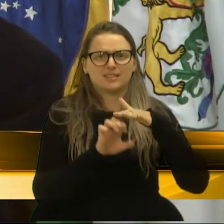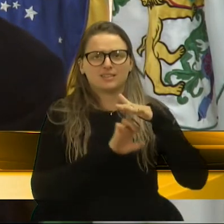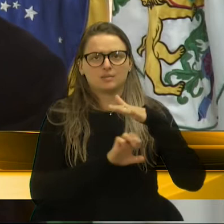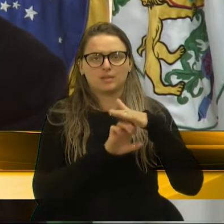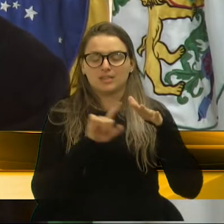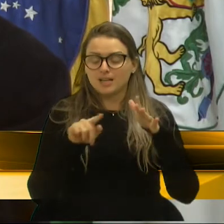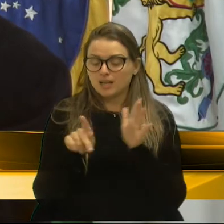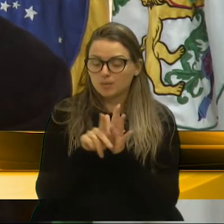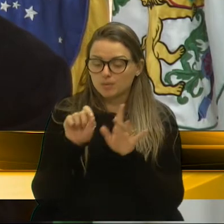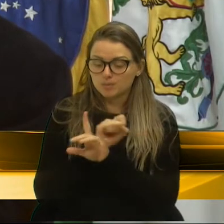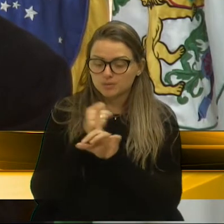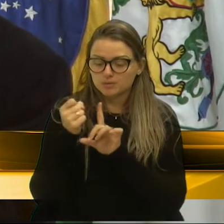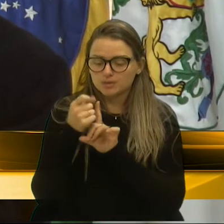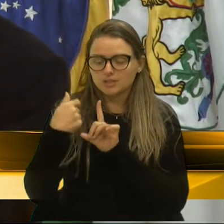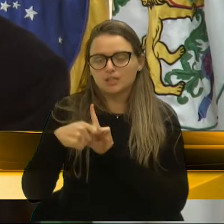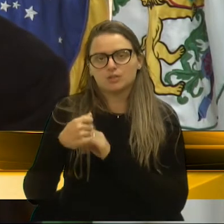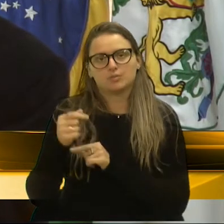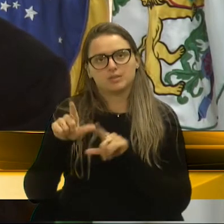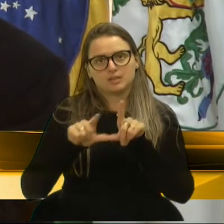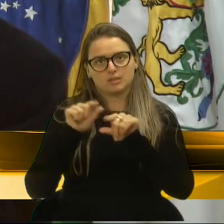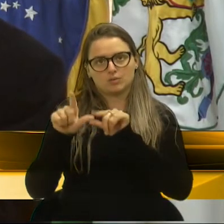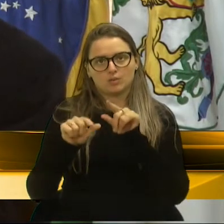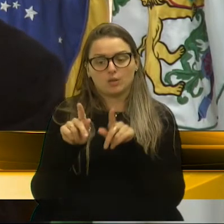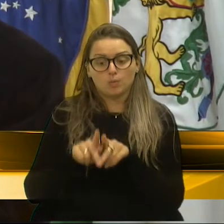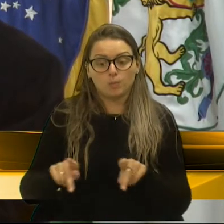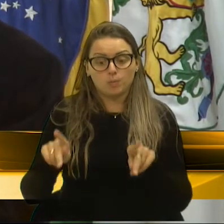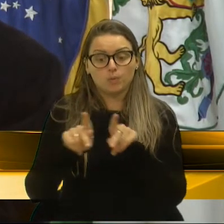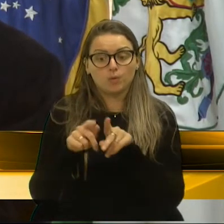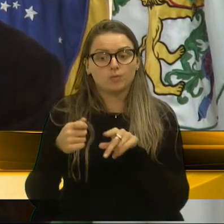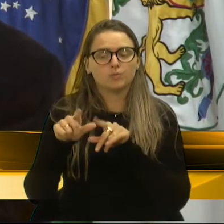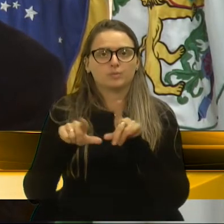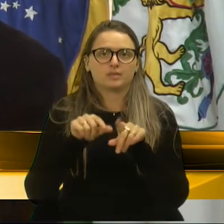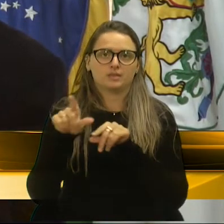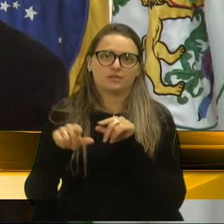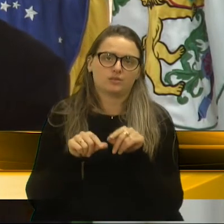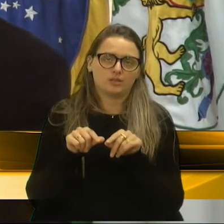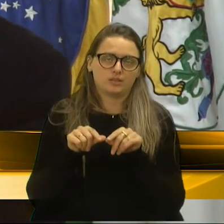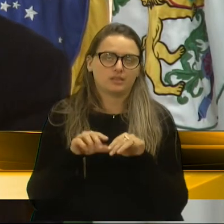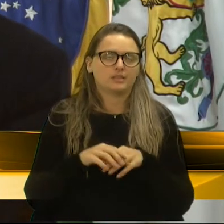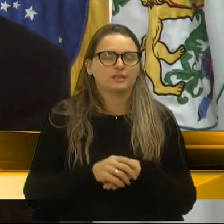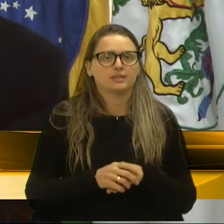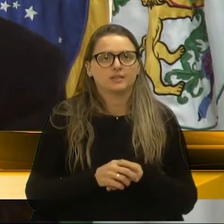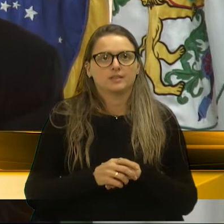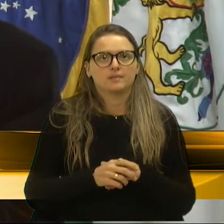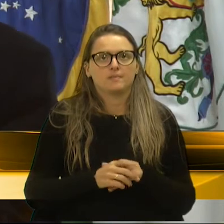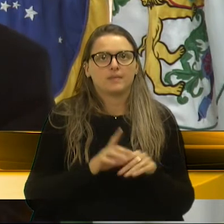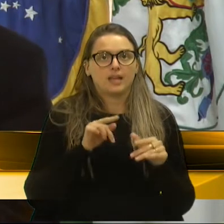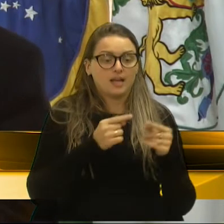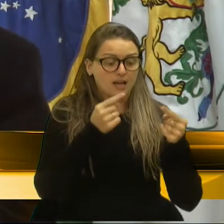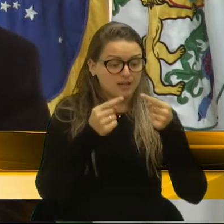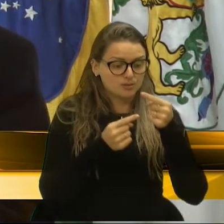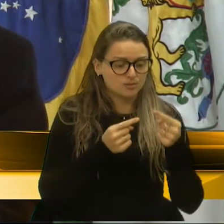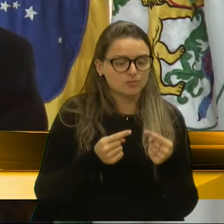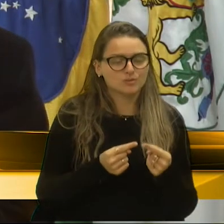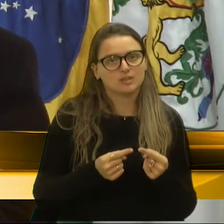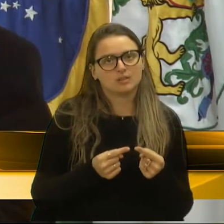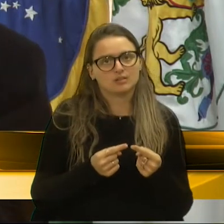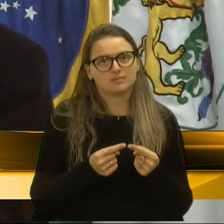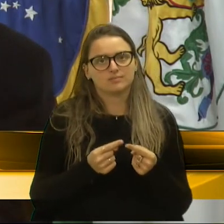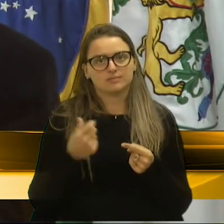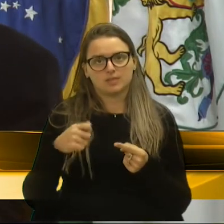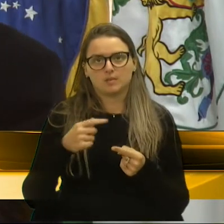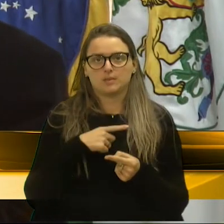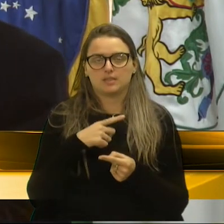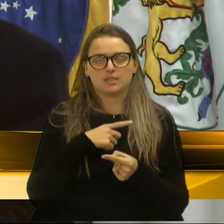sociedade tem que escolher. É o povo que tem que dizer. É o fruto do debate. Agora, uma